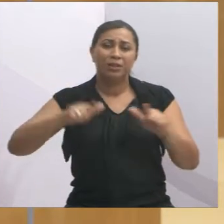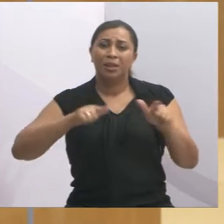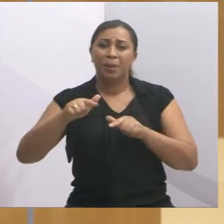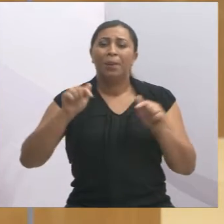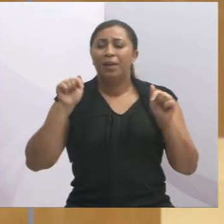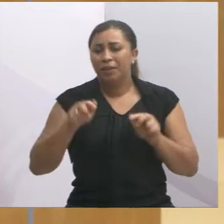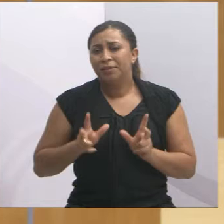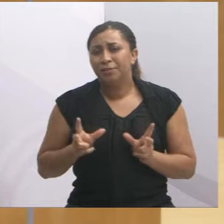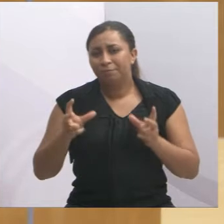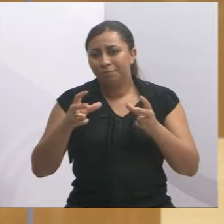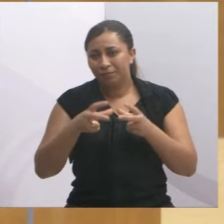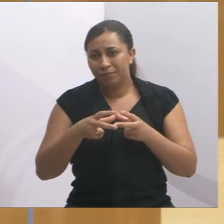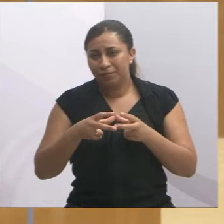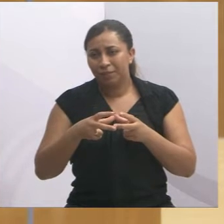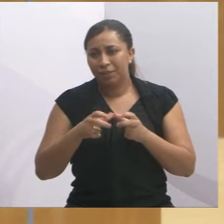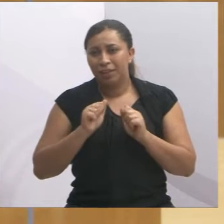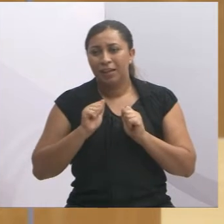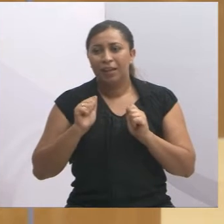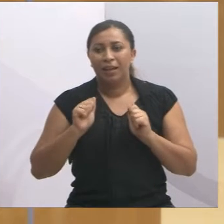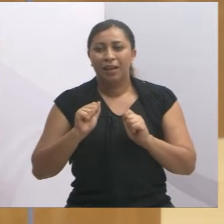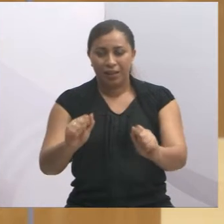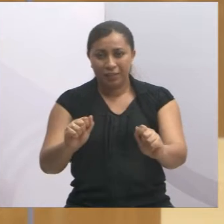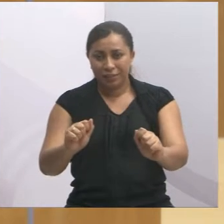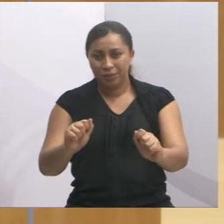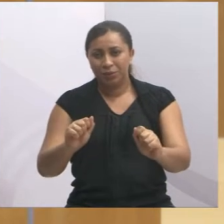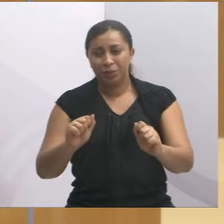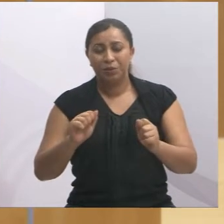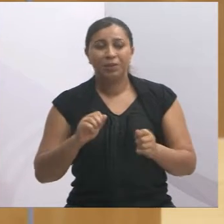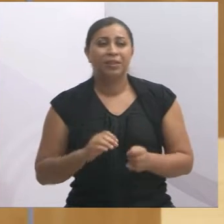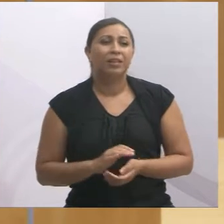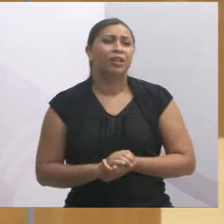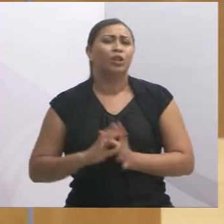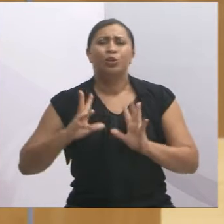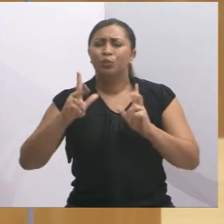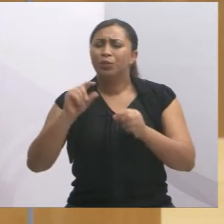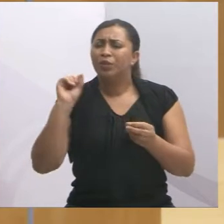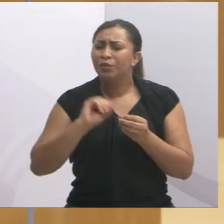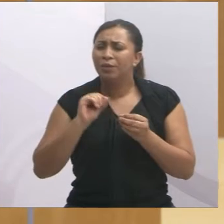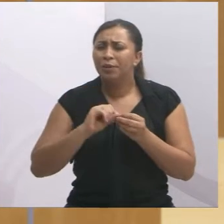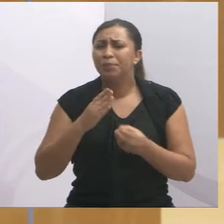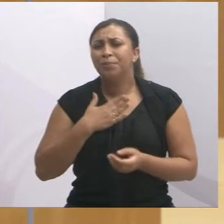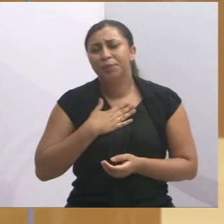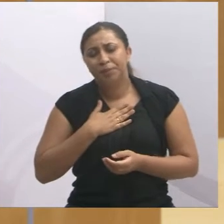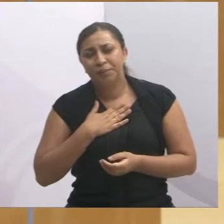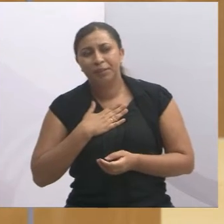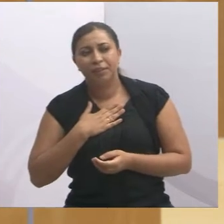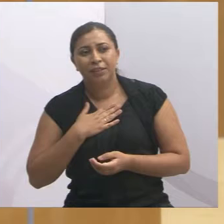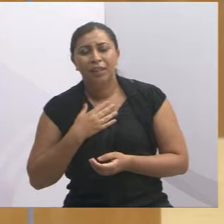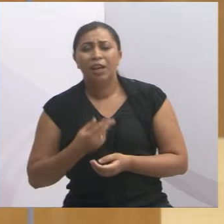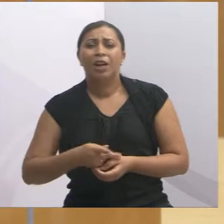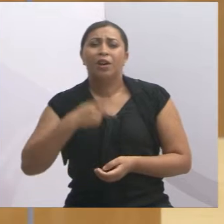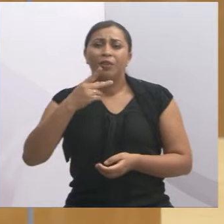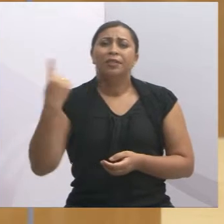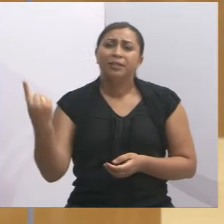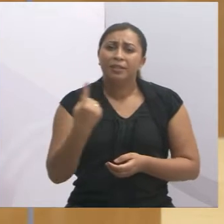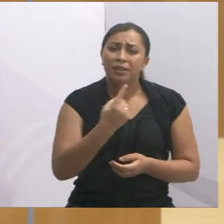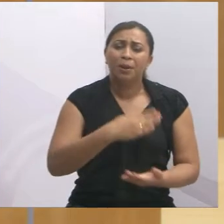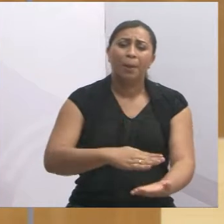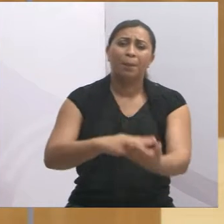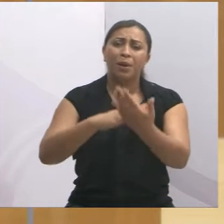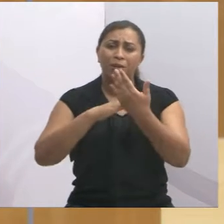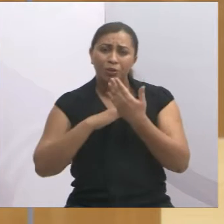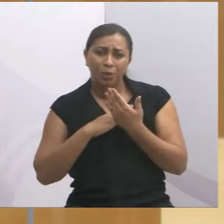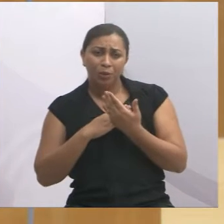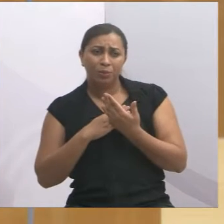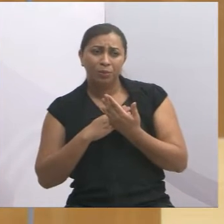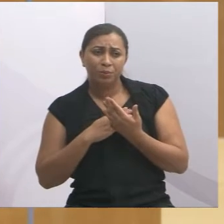Júlia, assessora do vereador, doutor Rodrigo Salomão, tudo que ela fez por mim, então eu falo que cada um aqui me ajudou um pouquinho, a doutora